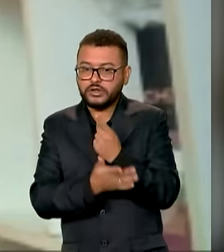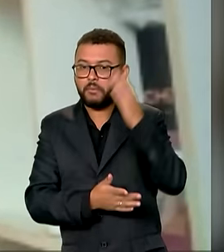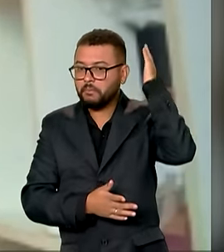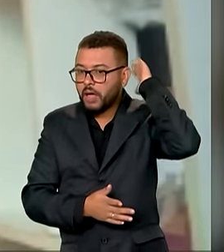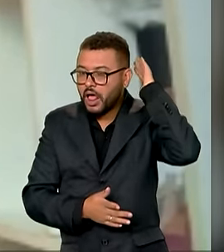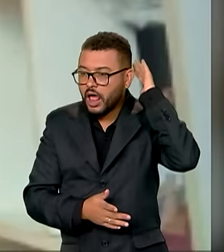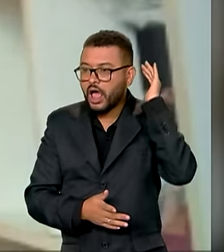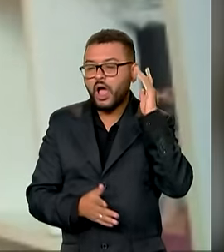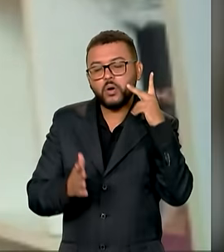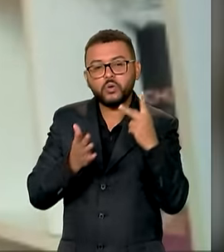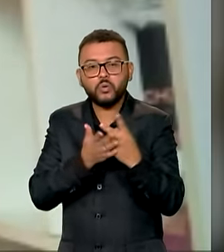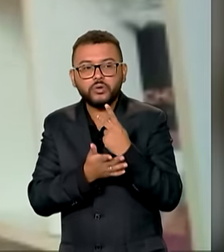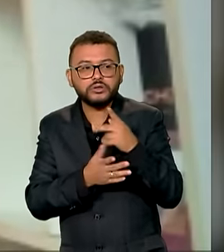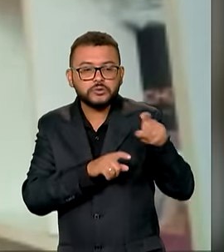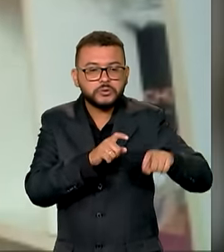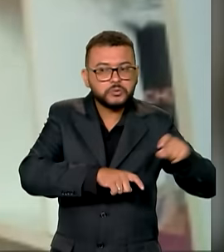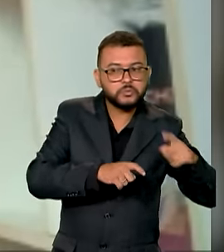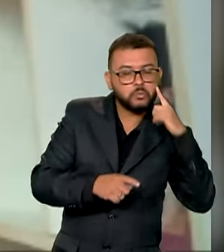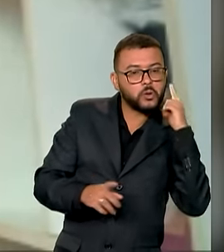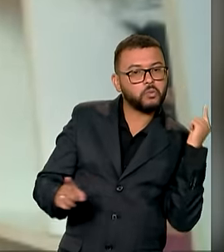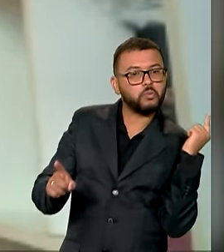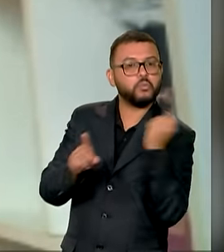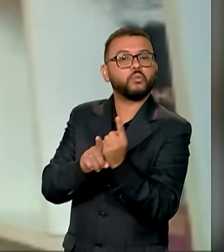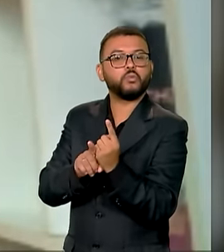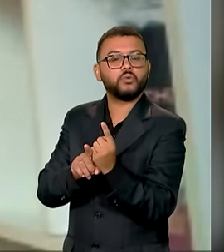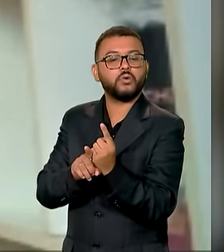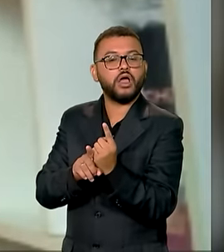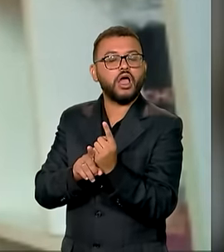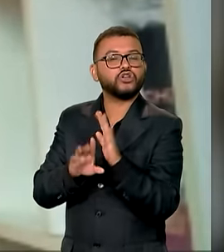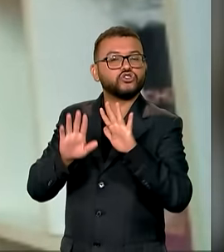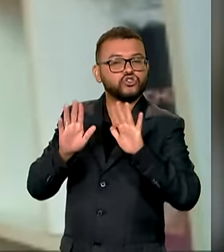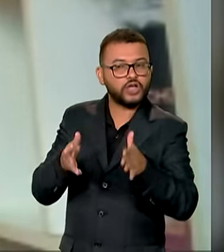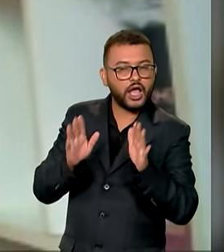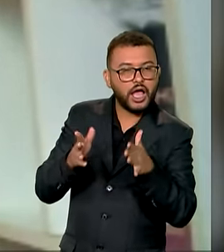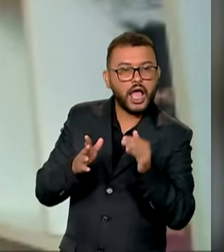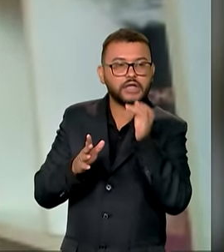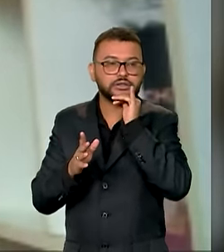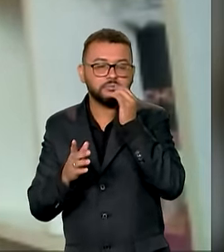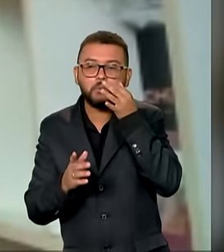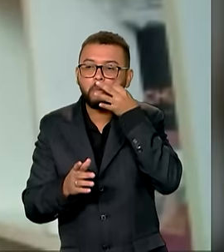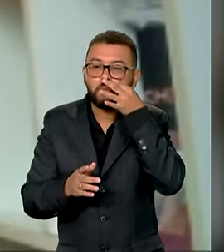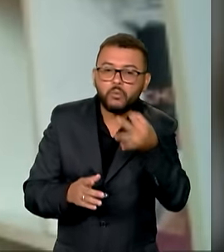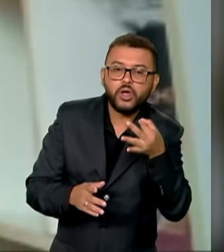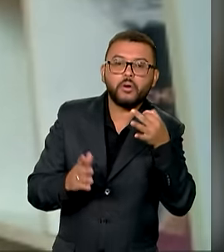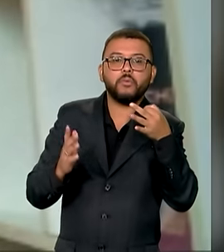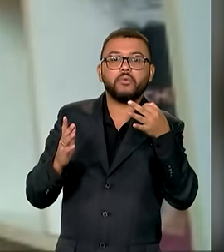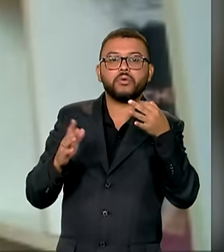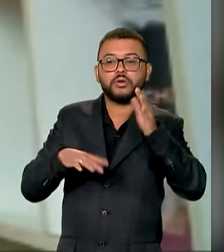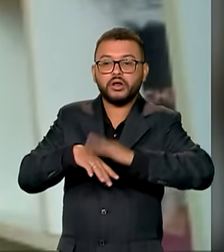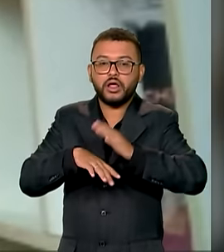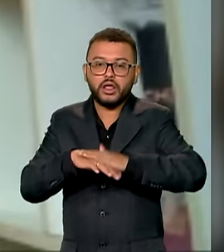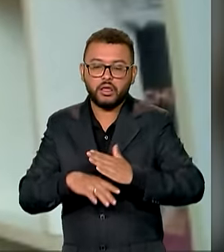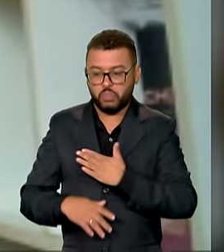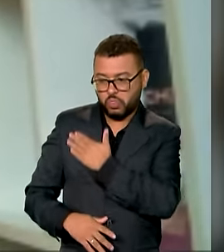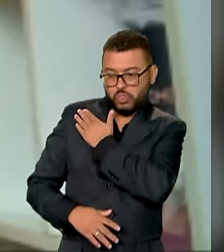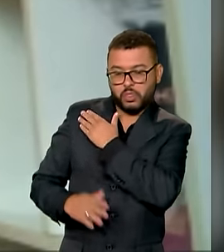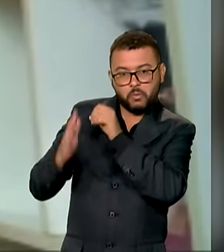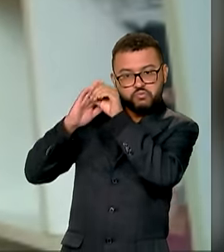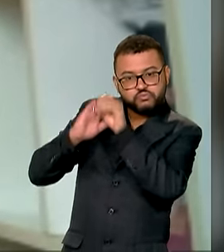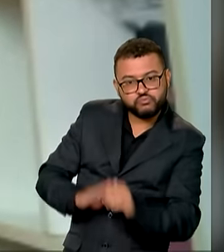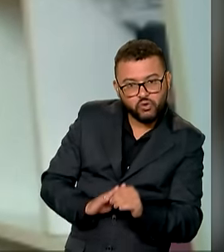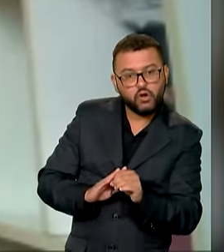Pará, camponeses que viram, que participaram do processo da repressão,